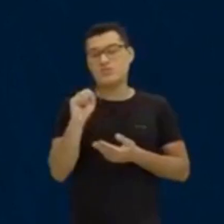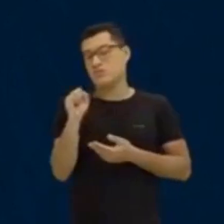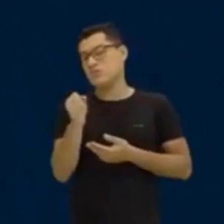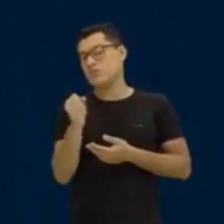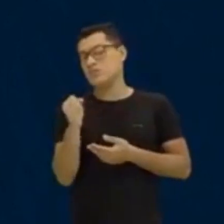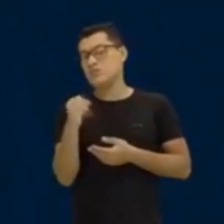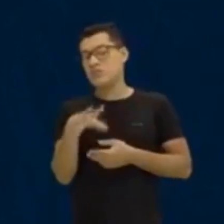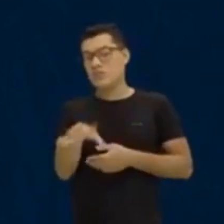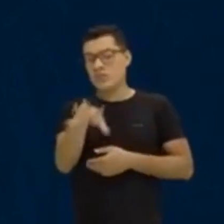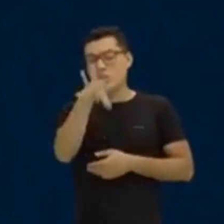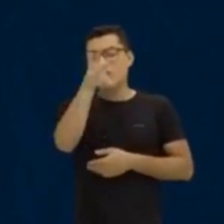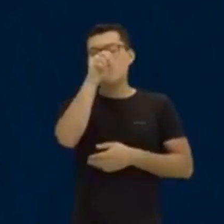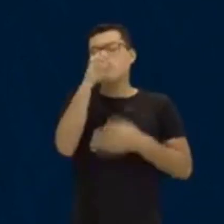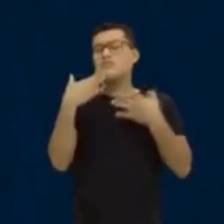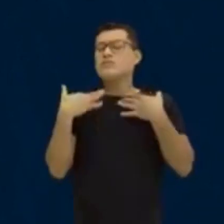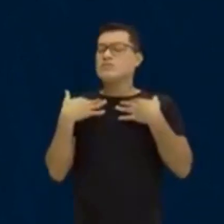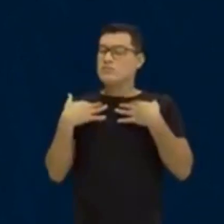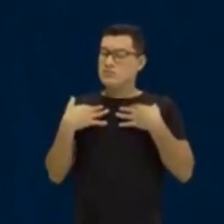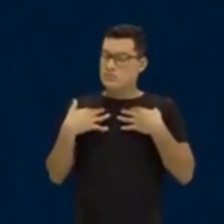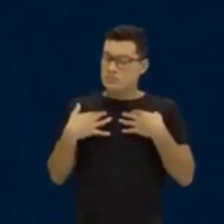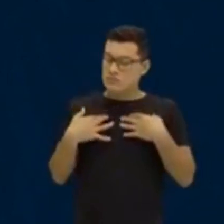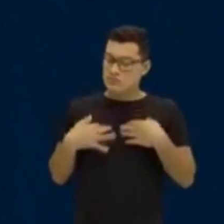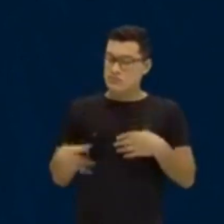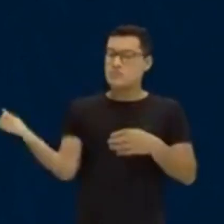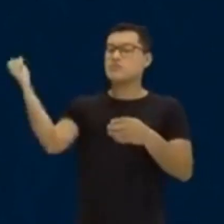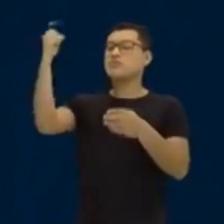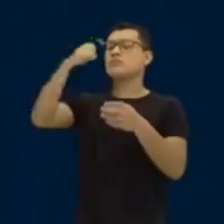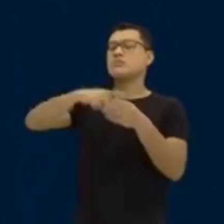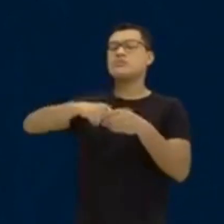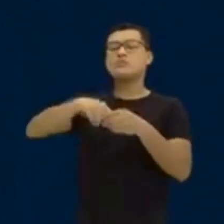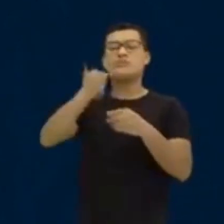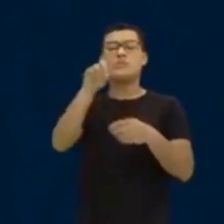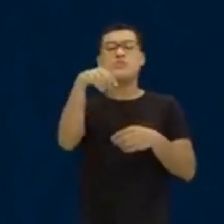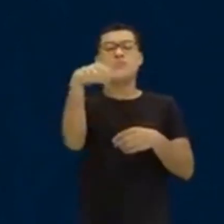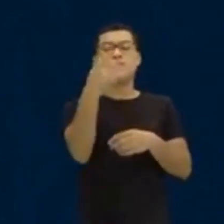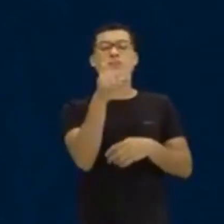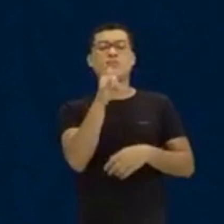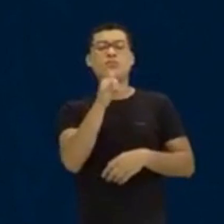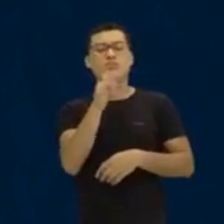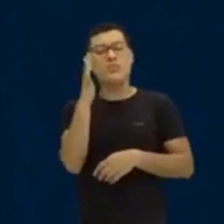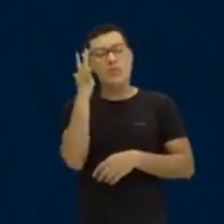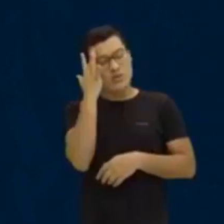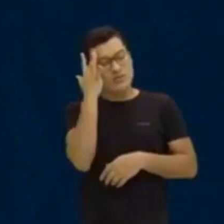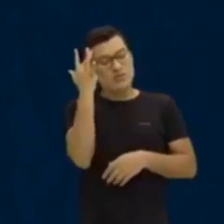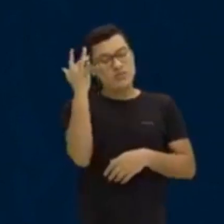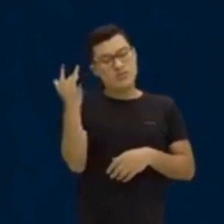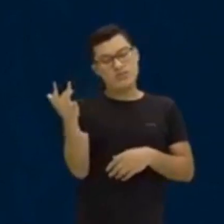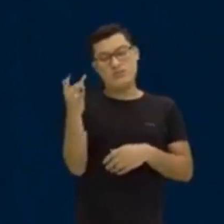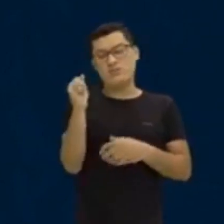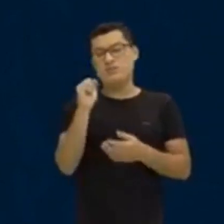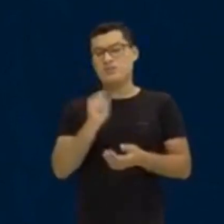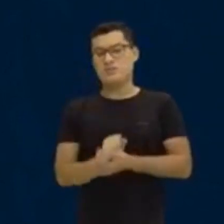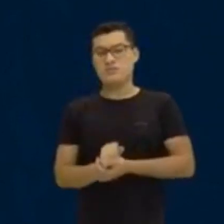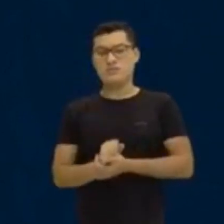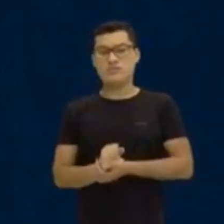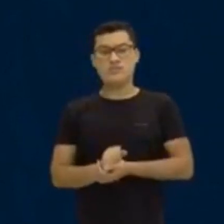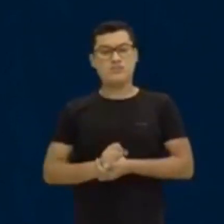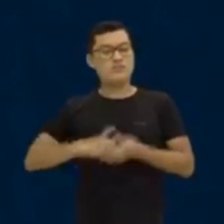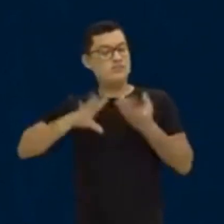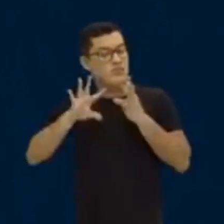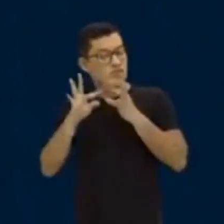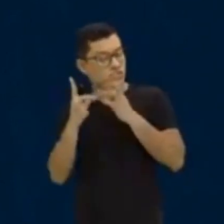Tá? Respira aí, te acalma, que eu vou trazer um outro esquema para ti, que também é fácil. Na verdade, esse outro esquema vale para todos